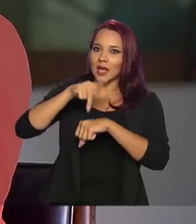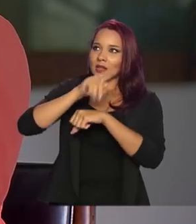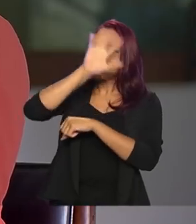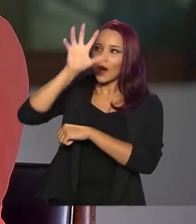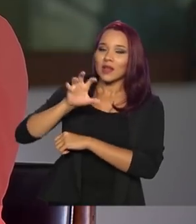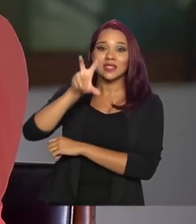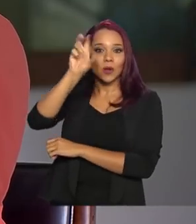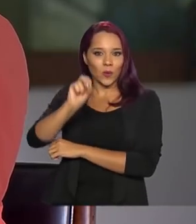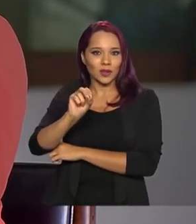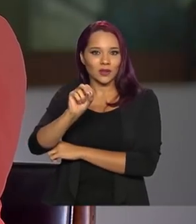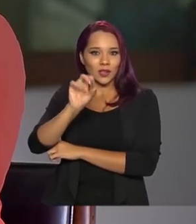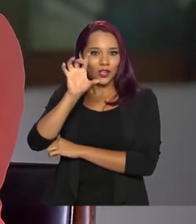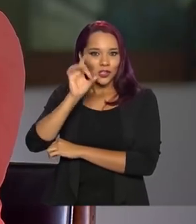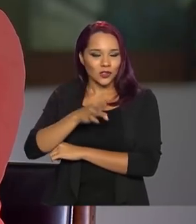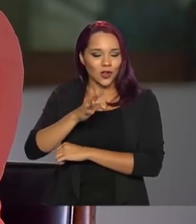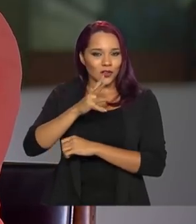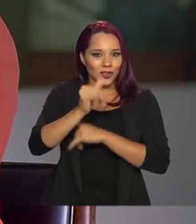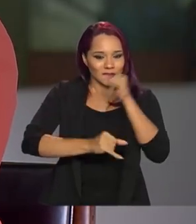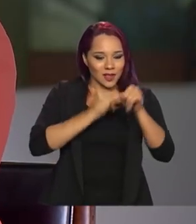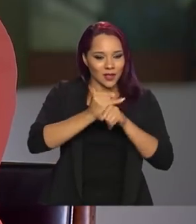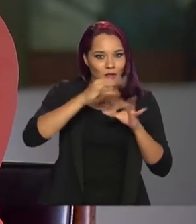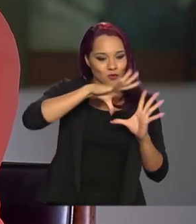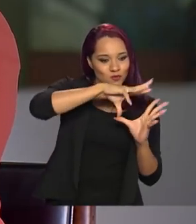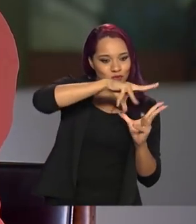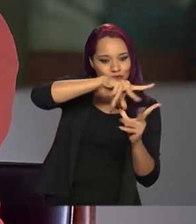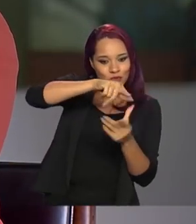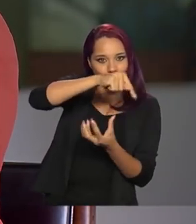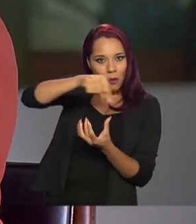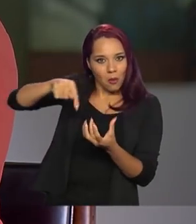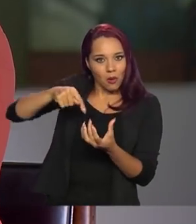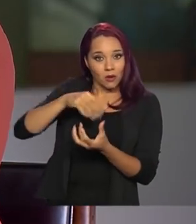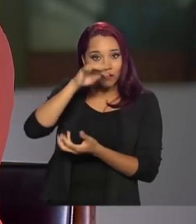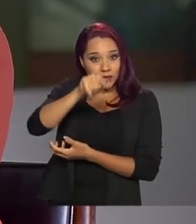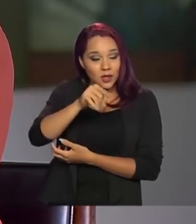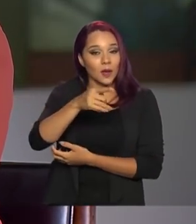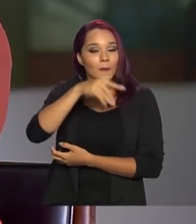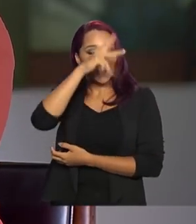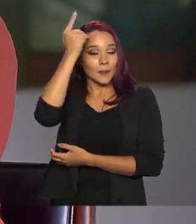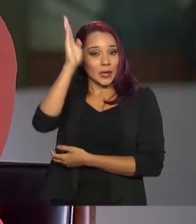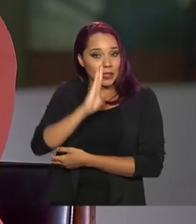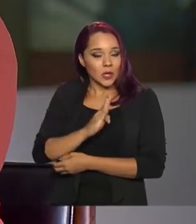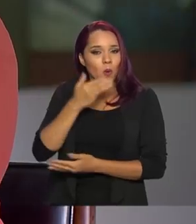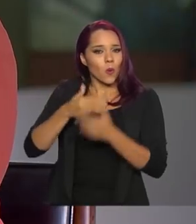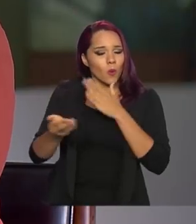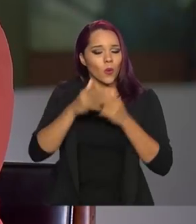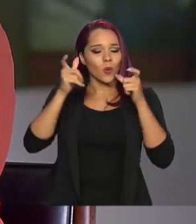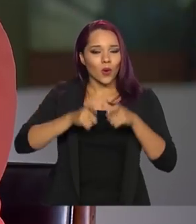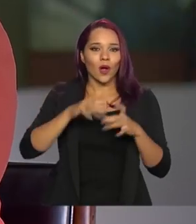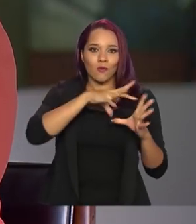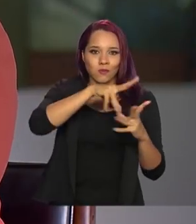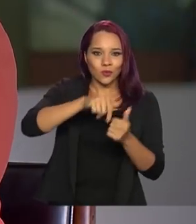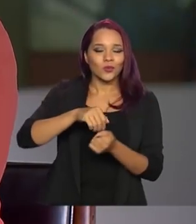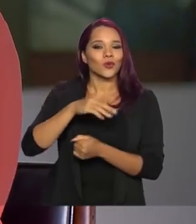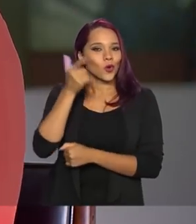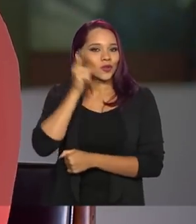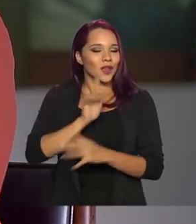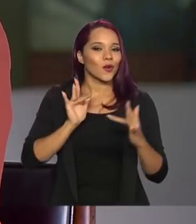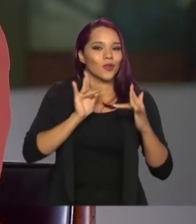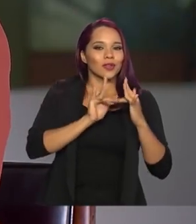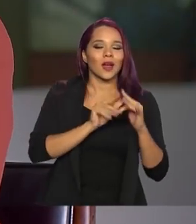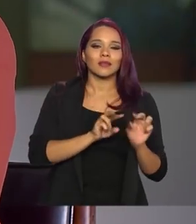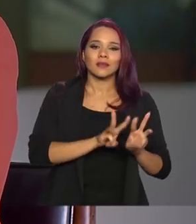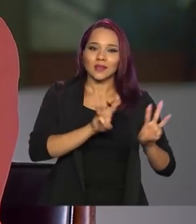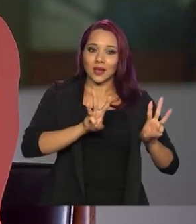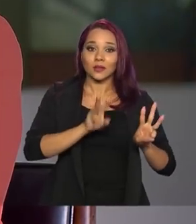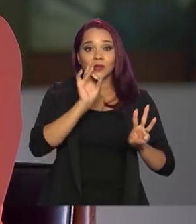está no mundo inteiro, tá? Então, brasileiros que estão em qualquer lugar do mundo podem falar conosco pelo site, mas